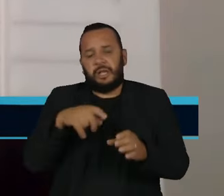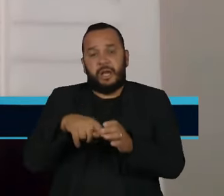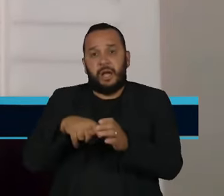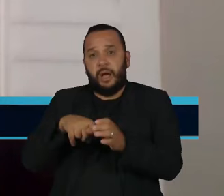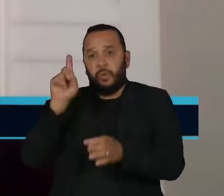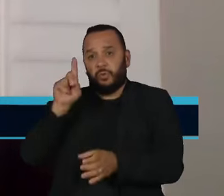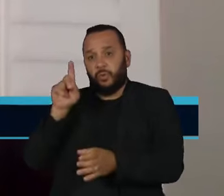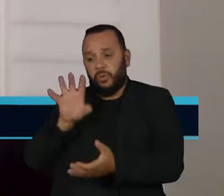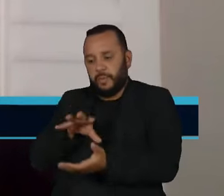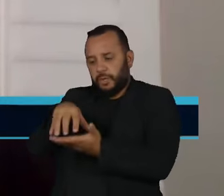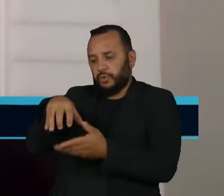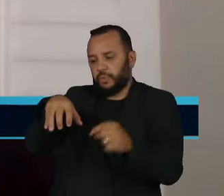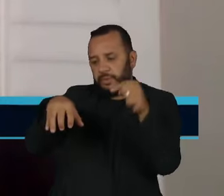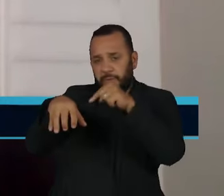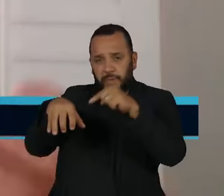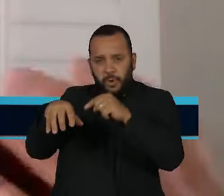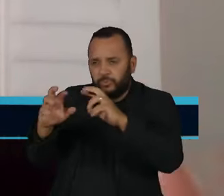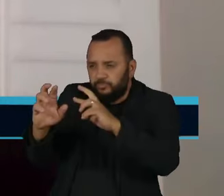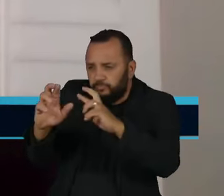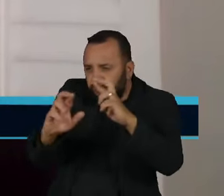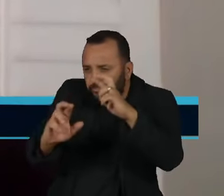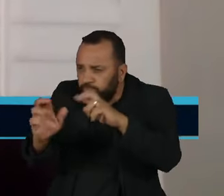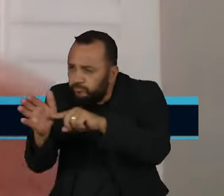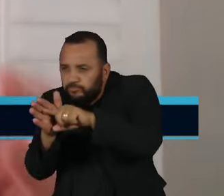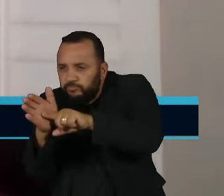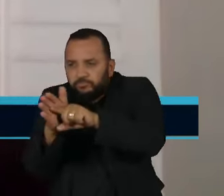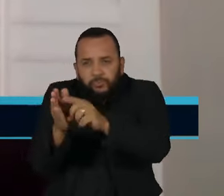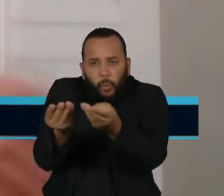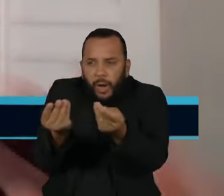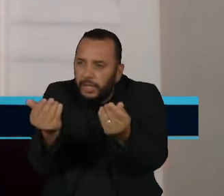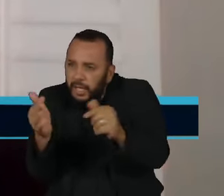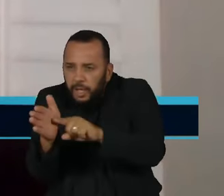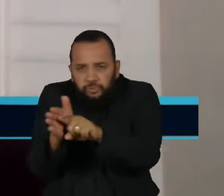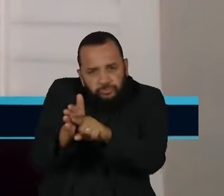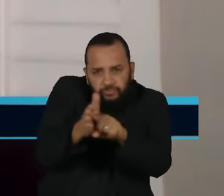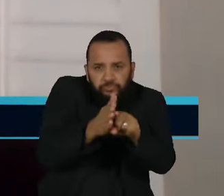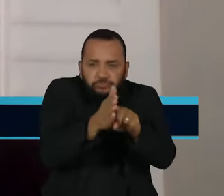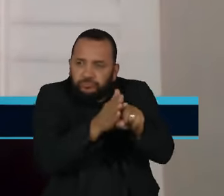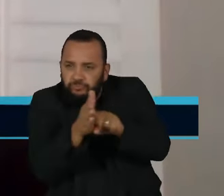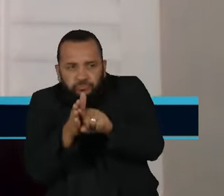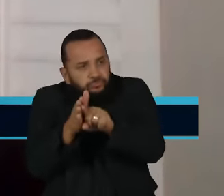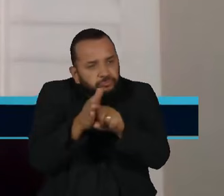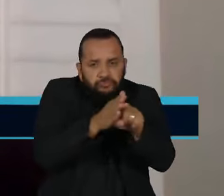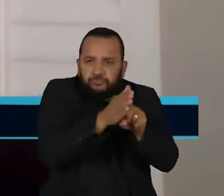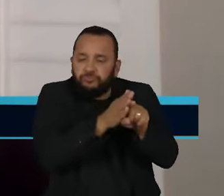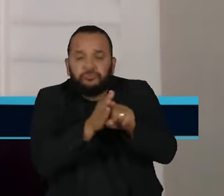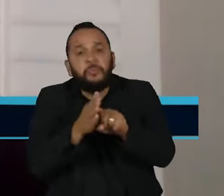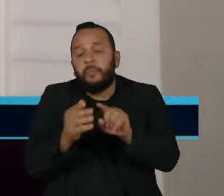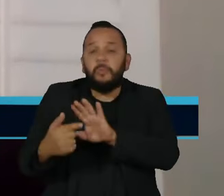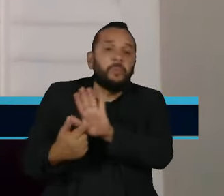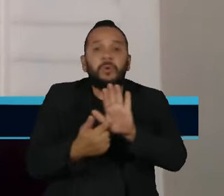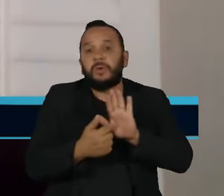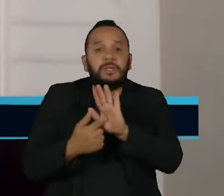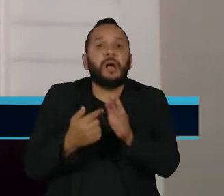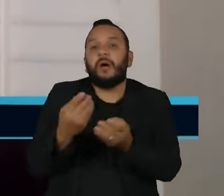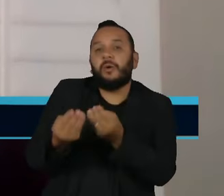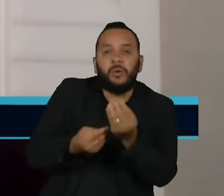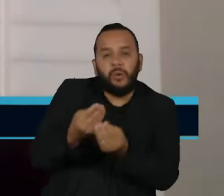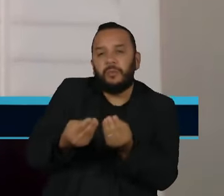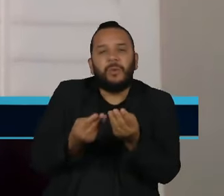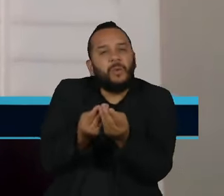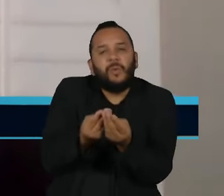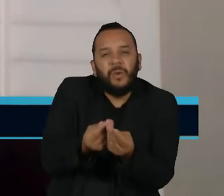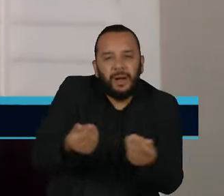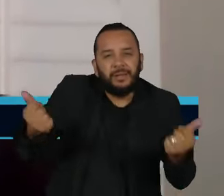capacidade de respostas imediatas e também fazer estudos que possam levar à melhoria da qualidade